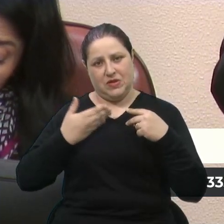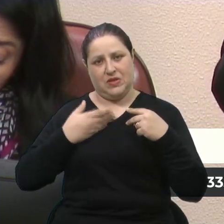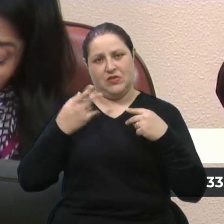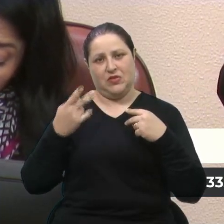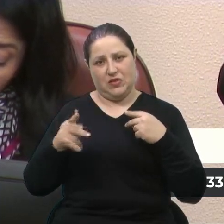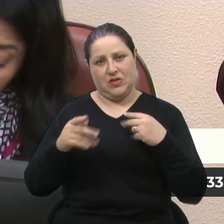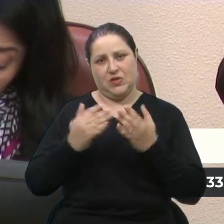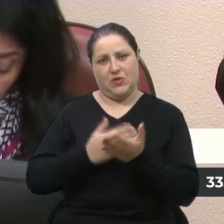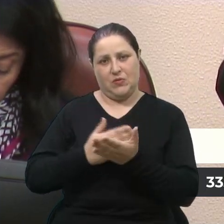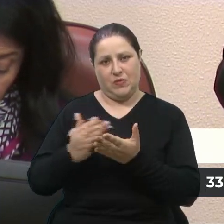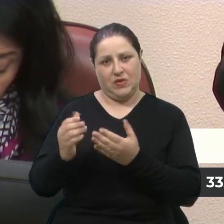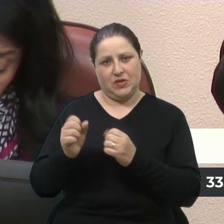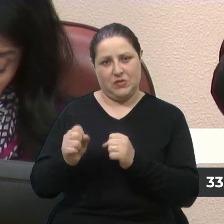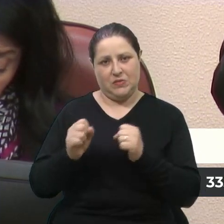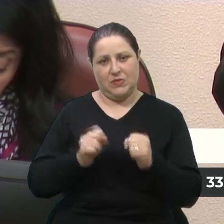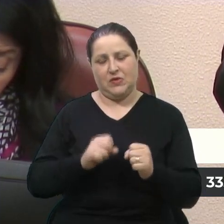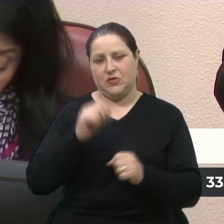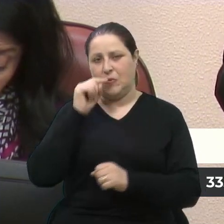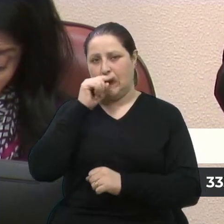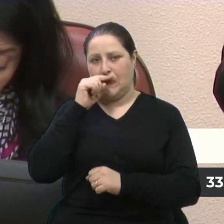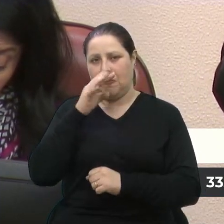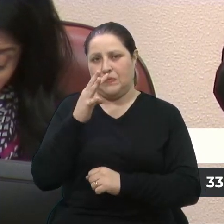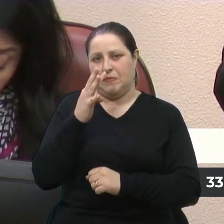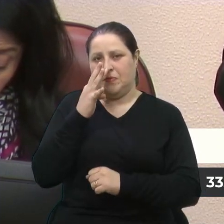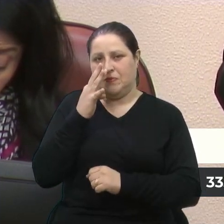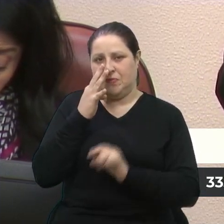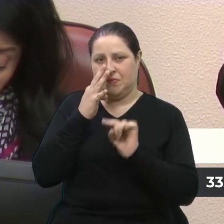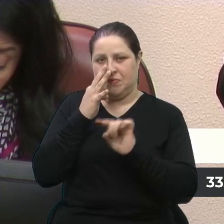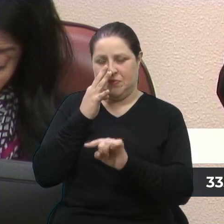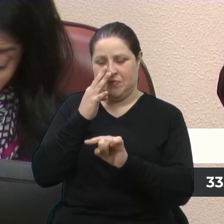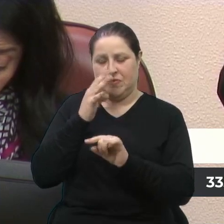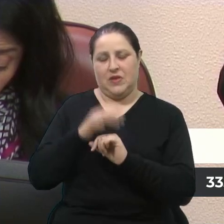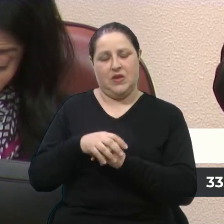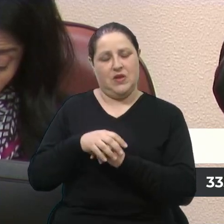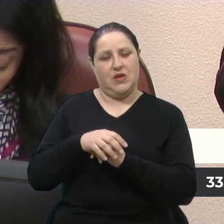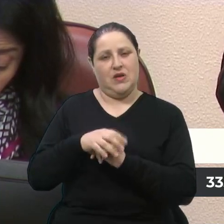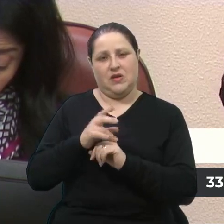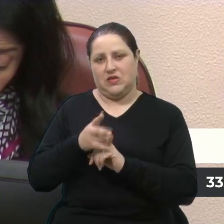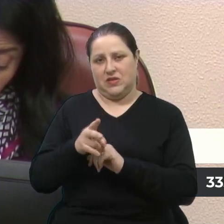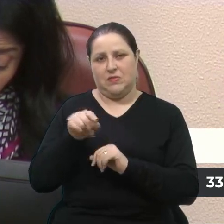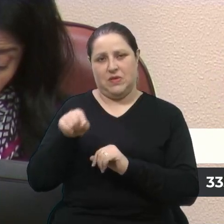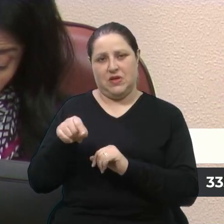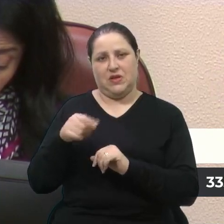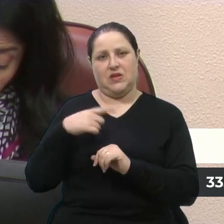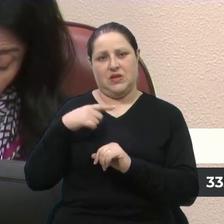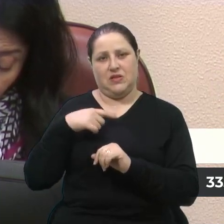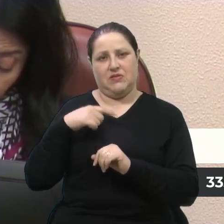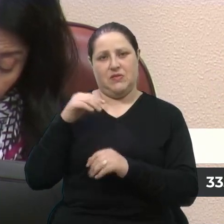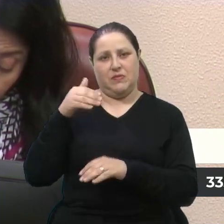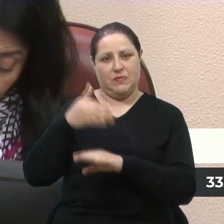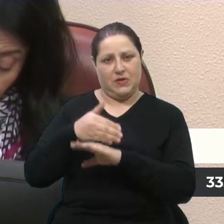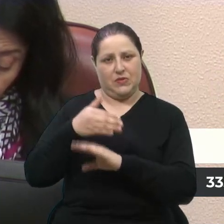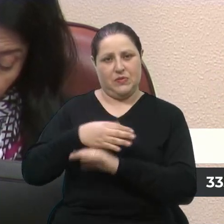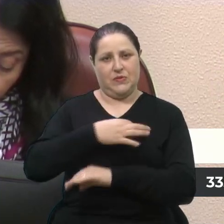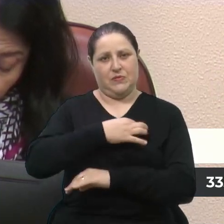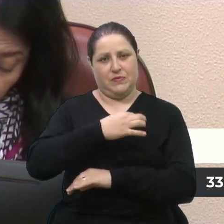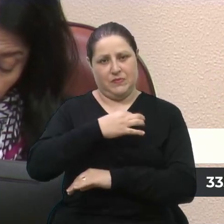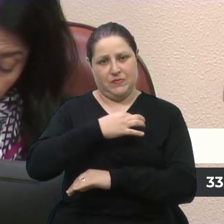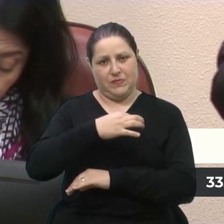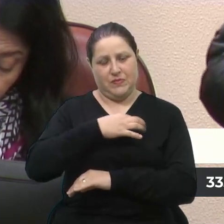admirar o José Ivo Sartori, aonde sempre que ele concorreu estive na campanha.